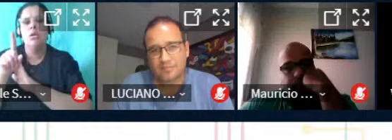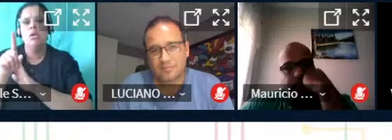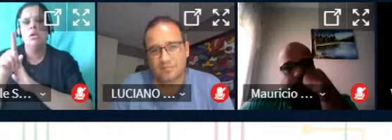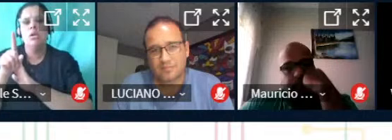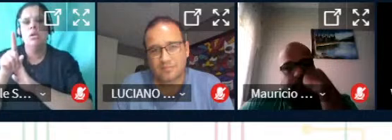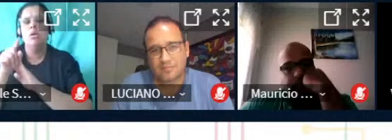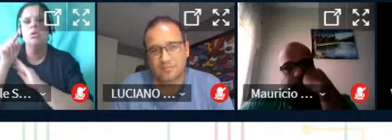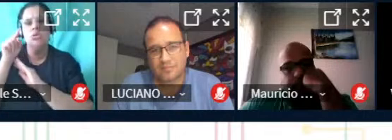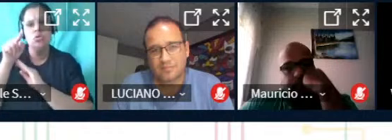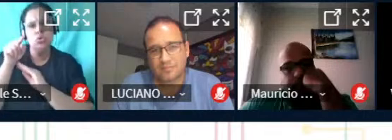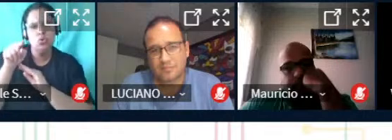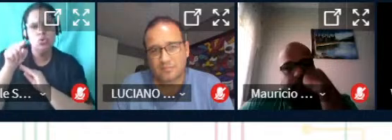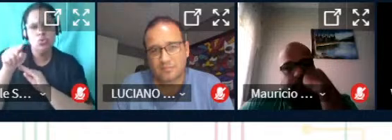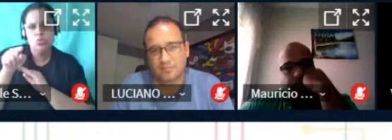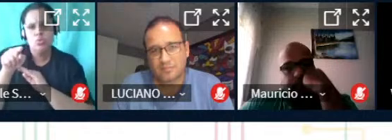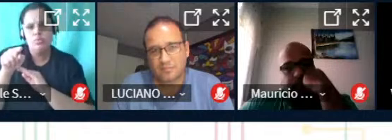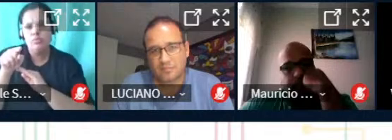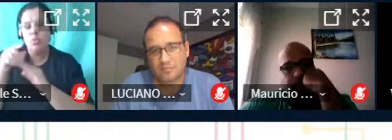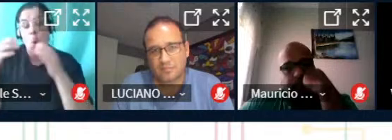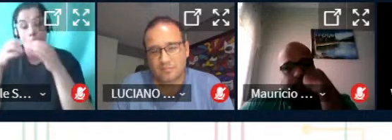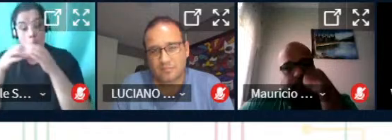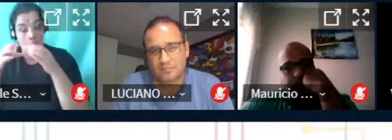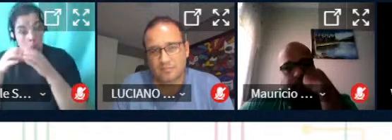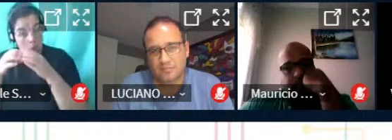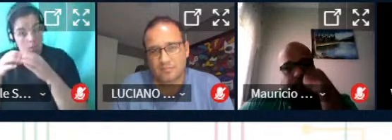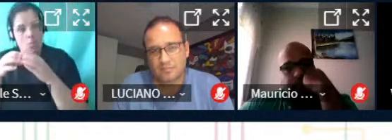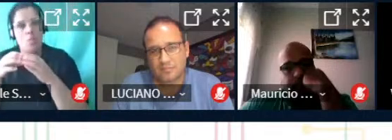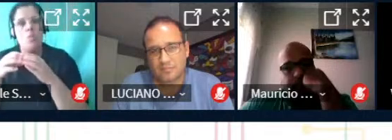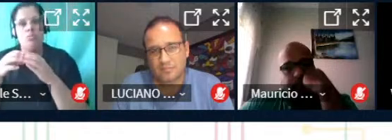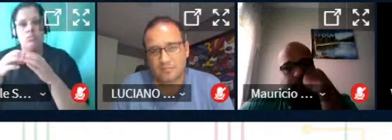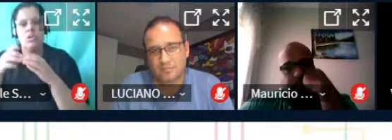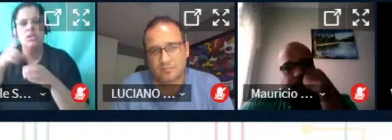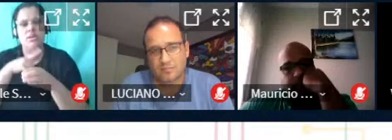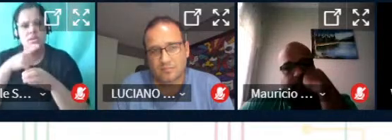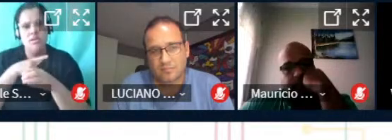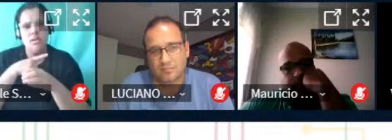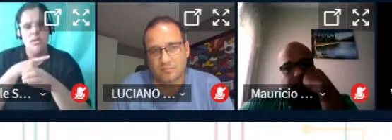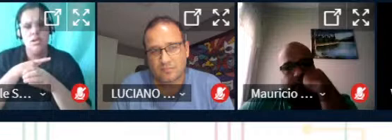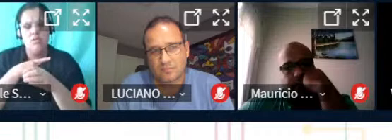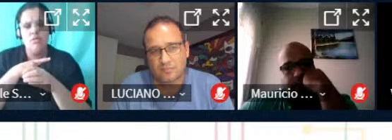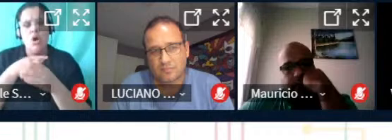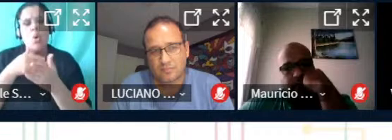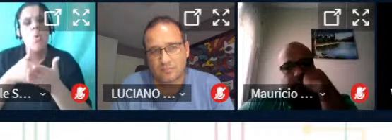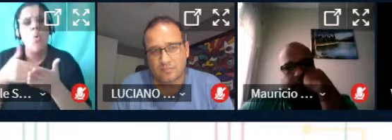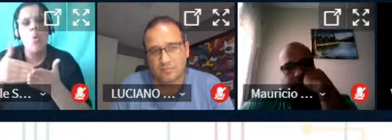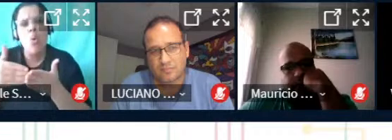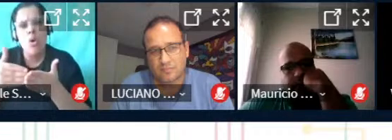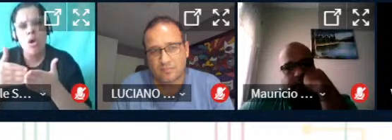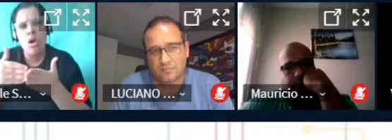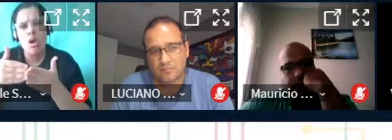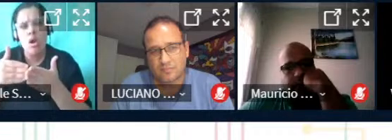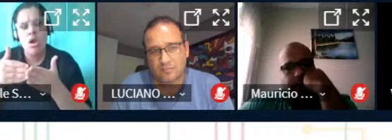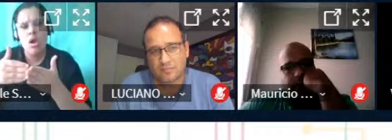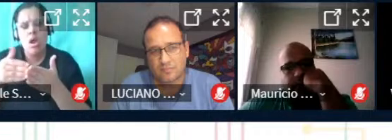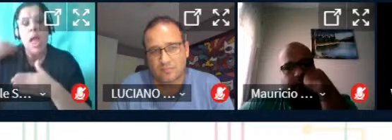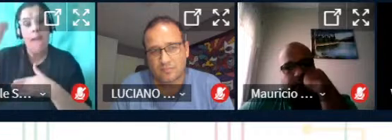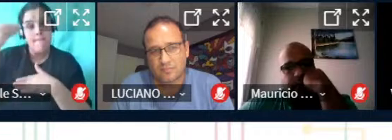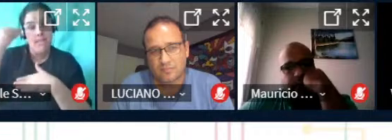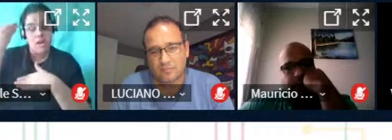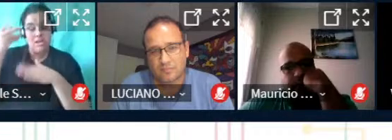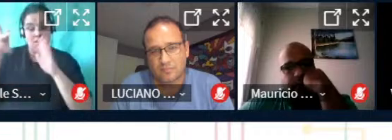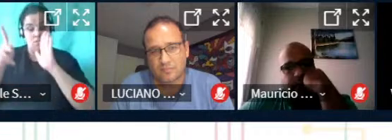tu partiste tu não o grupo em si né teve com um ponto de partida as suas experiências